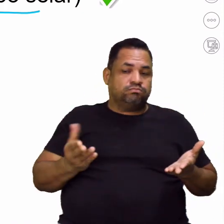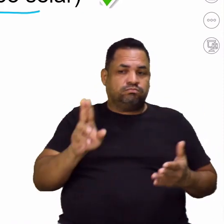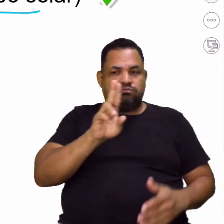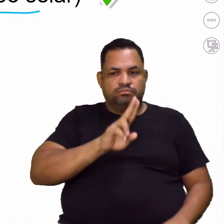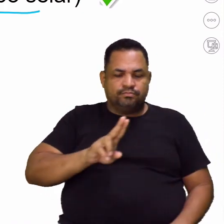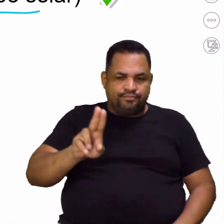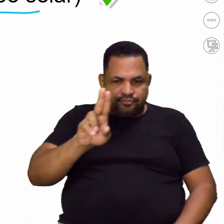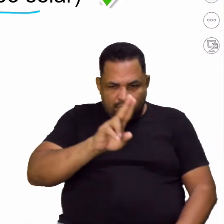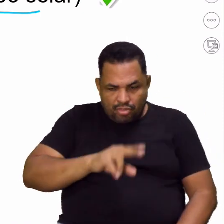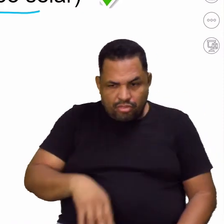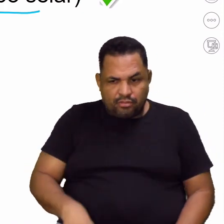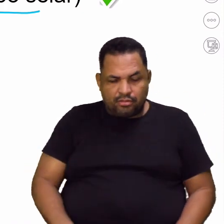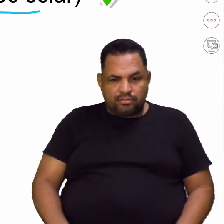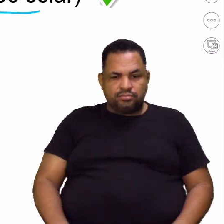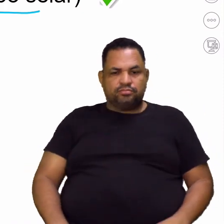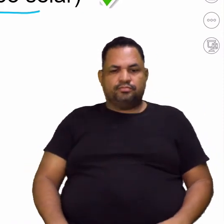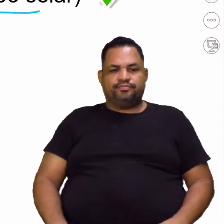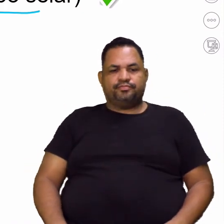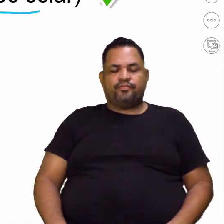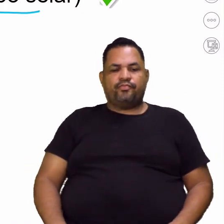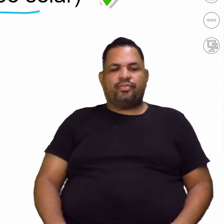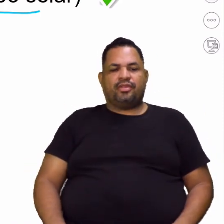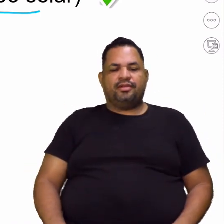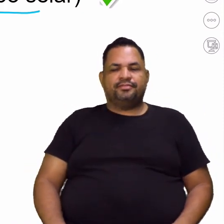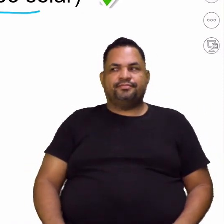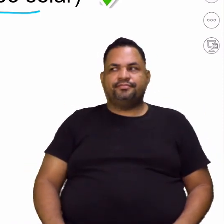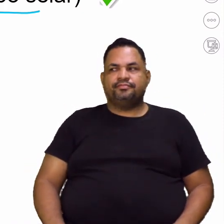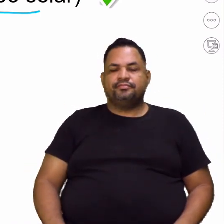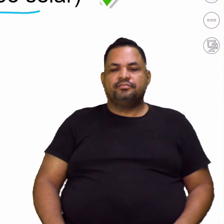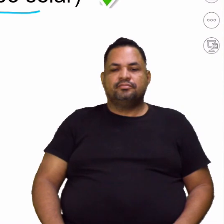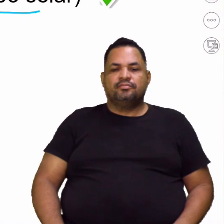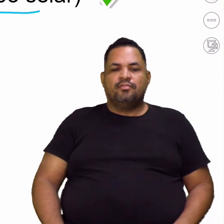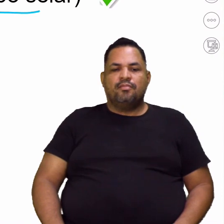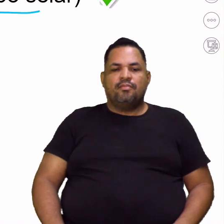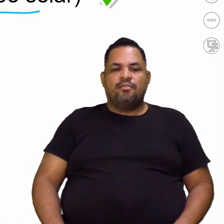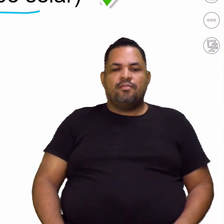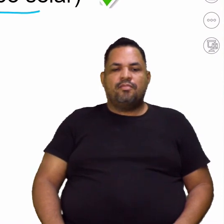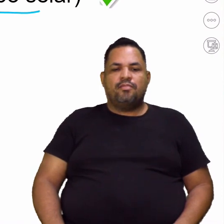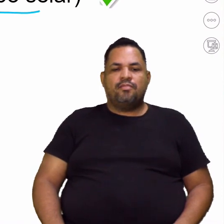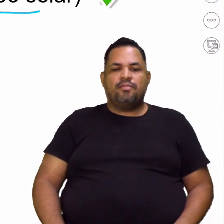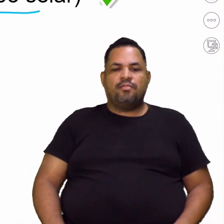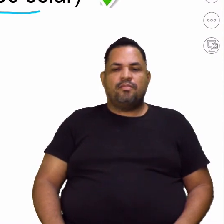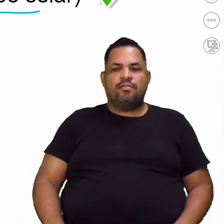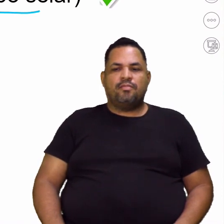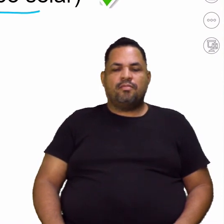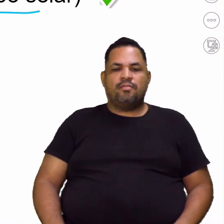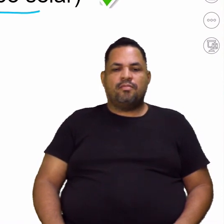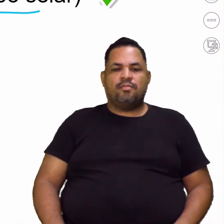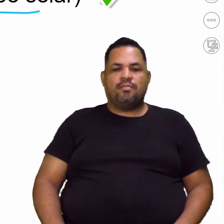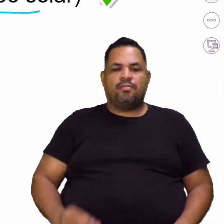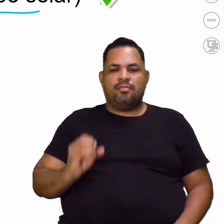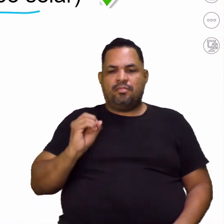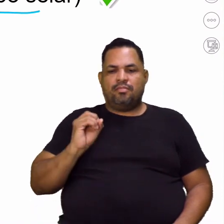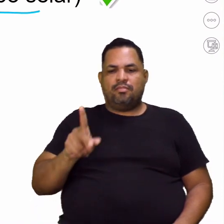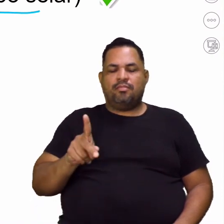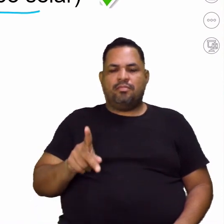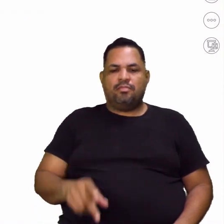E, claro, que vai ser essa daqui. Beleza? Ok.